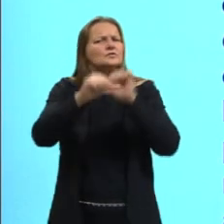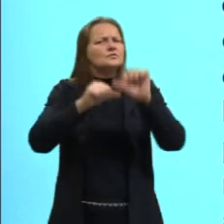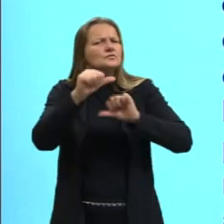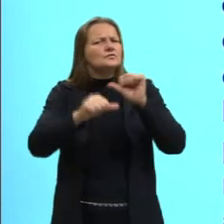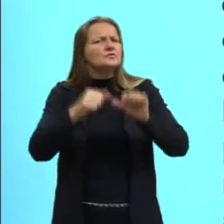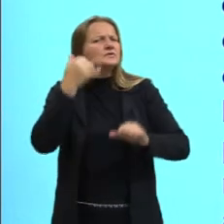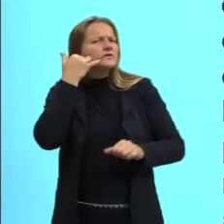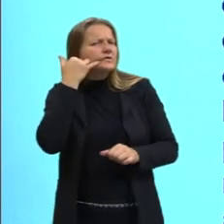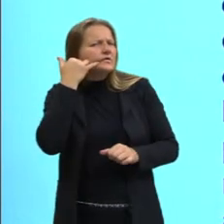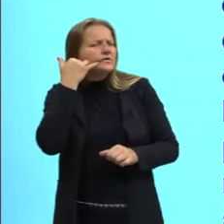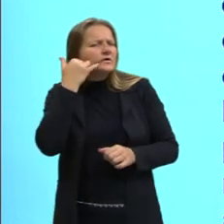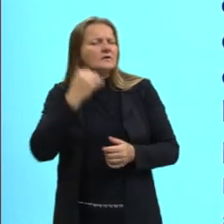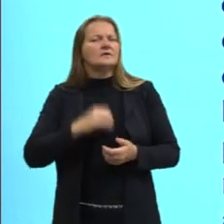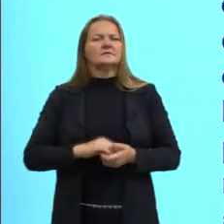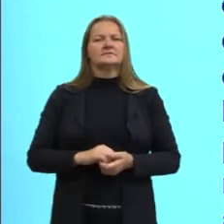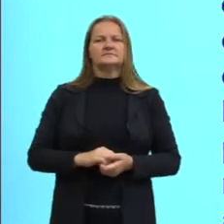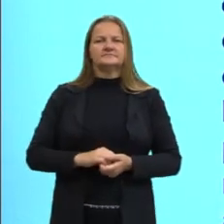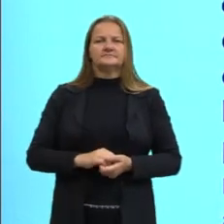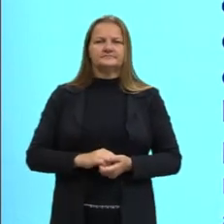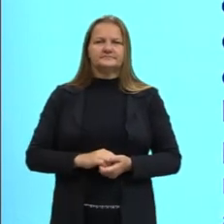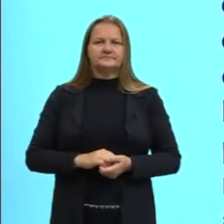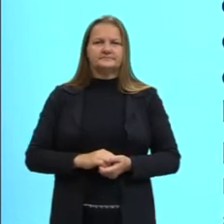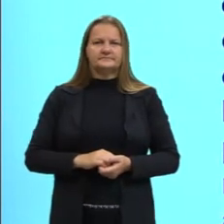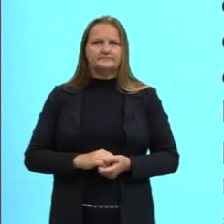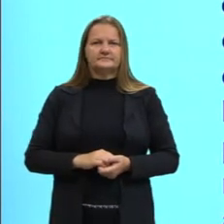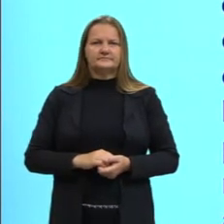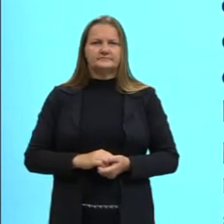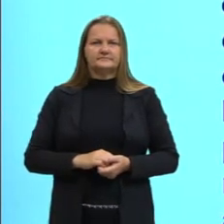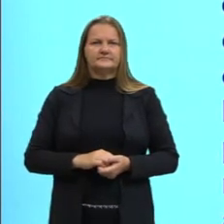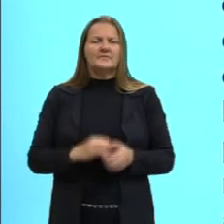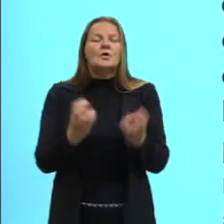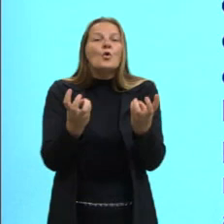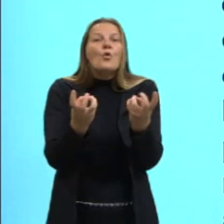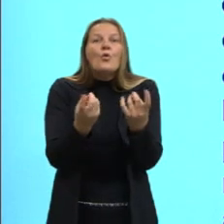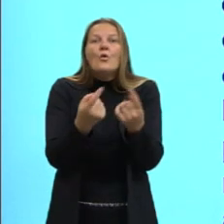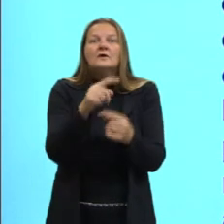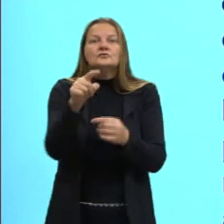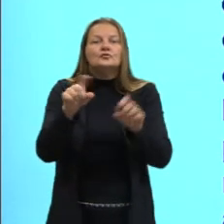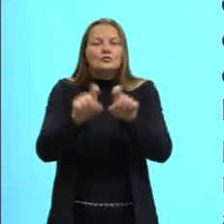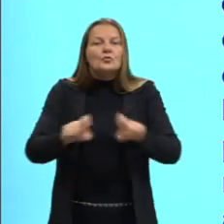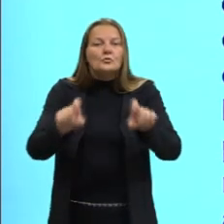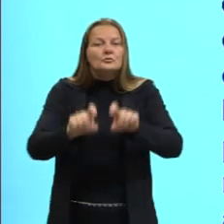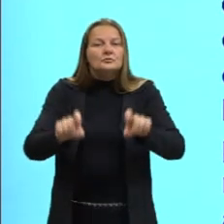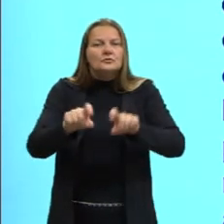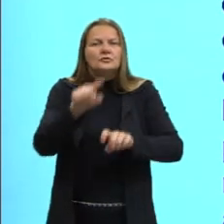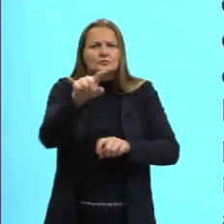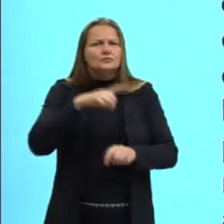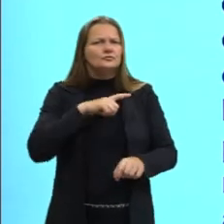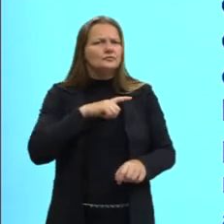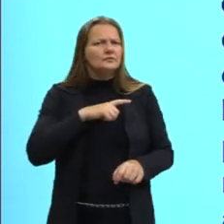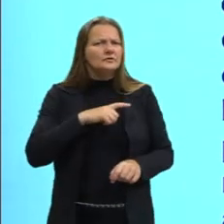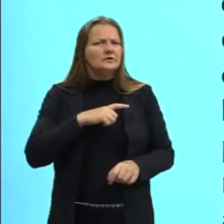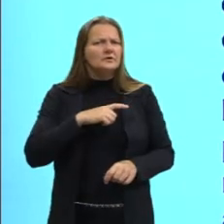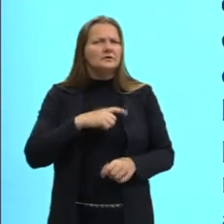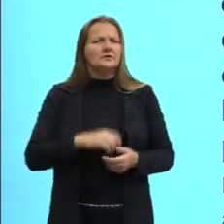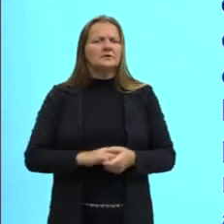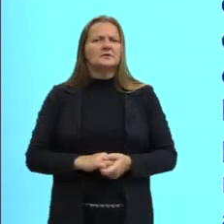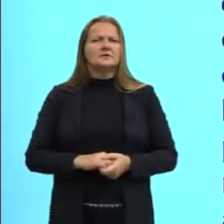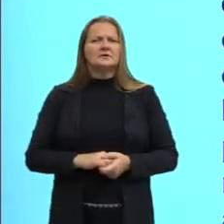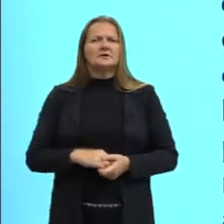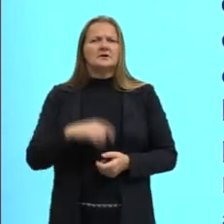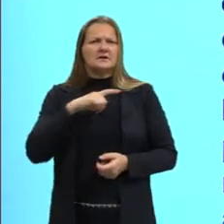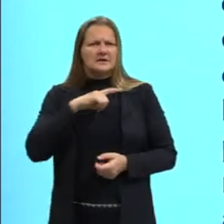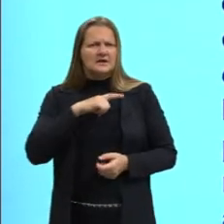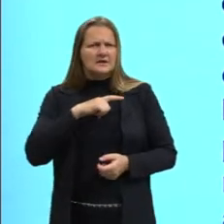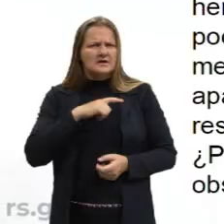ordenadores há tenido e há? Quantos computadores você já teve? Tinha câmera digital? iPod?